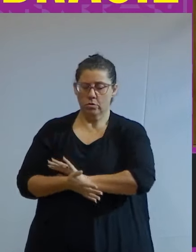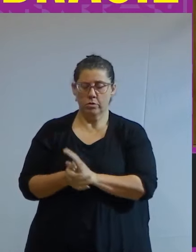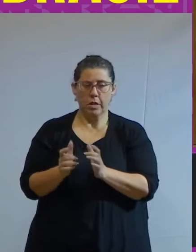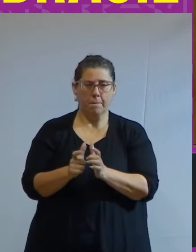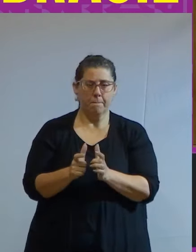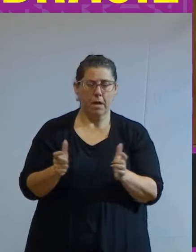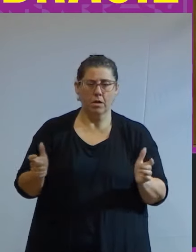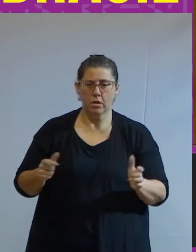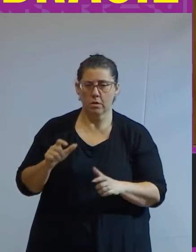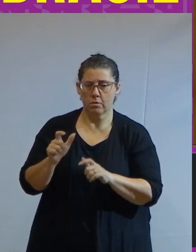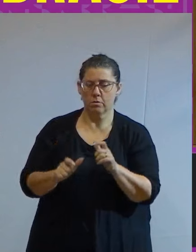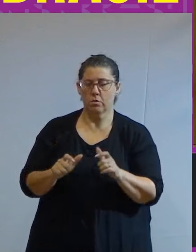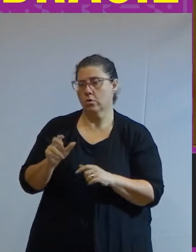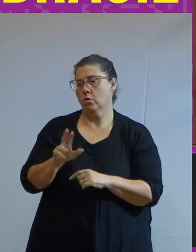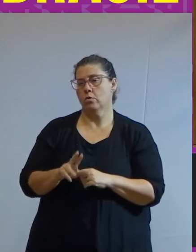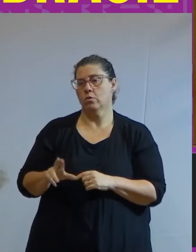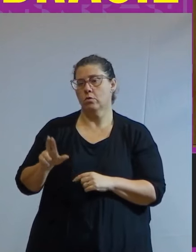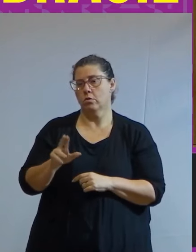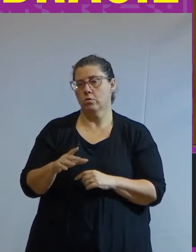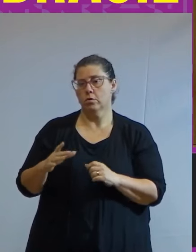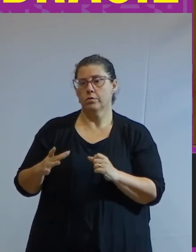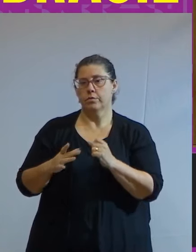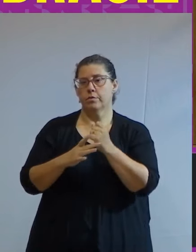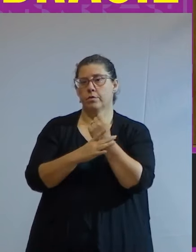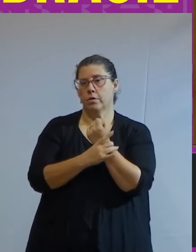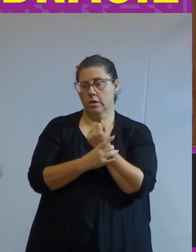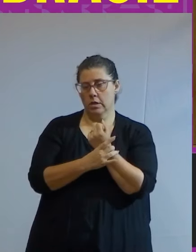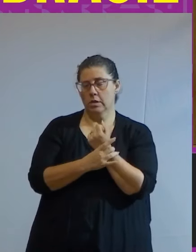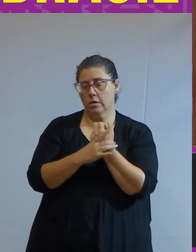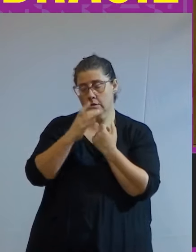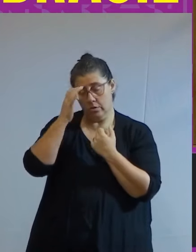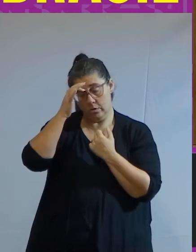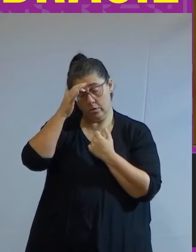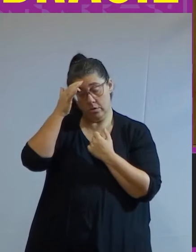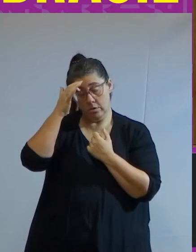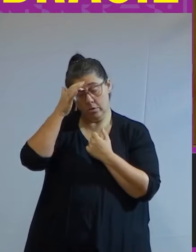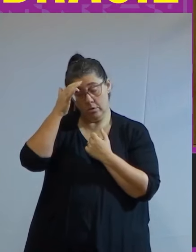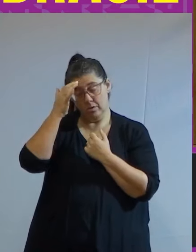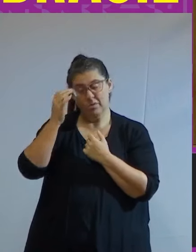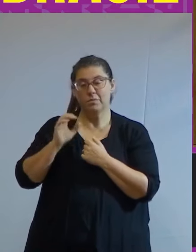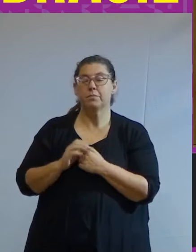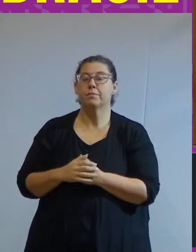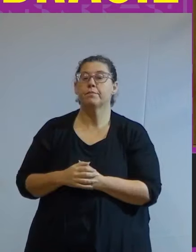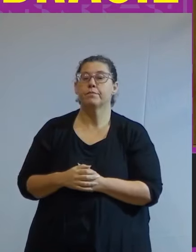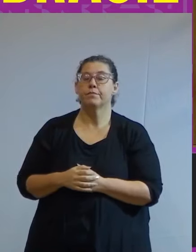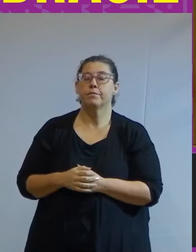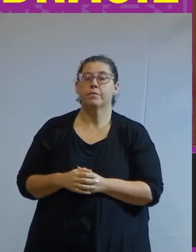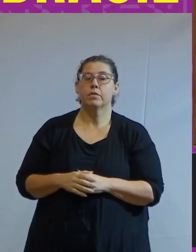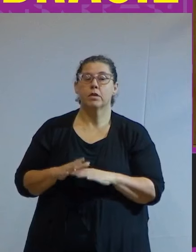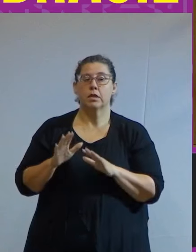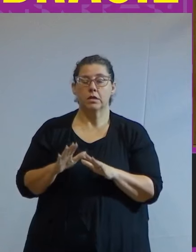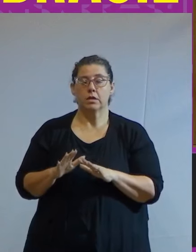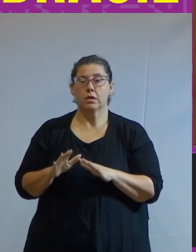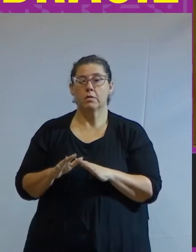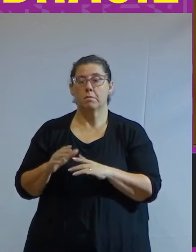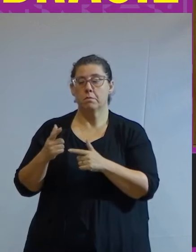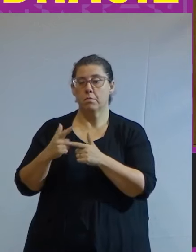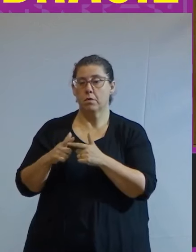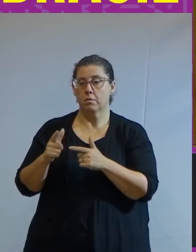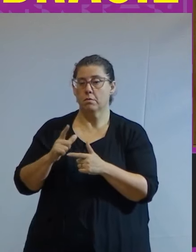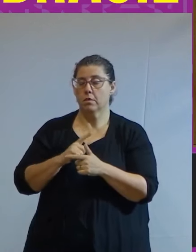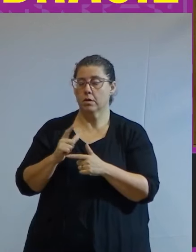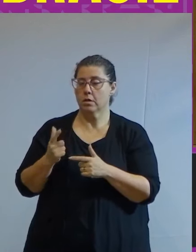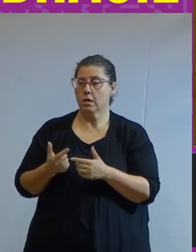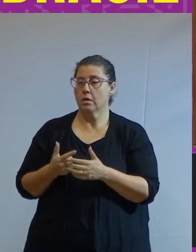população não usufrui das garantias e salvaguardas que se conferem aos cidadãos situação que tem suas